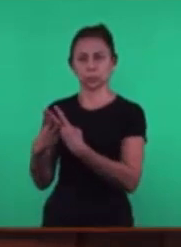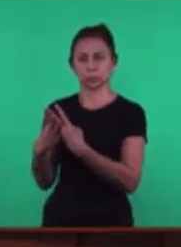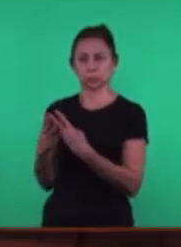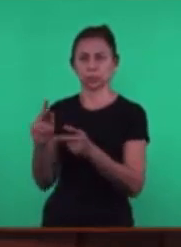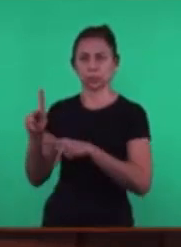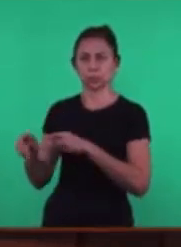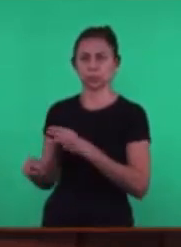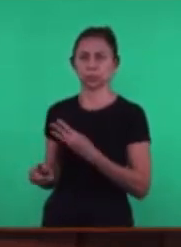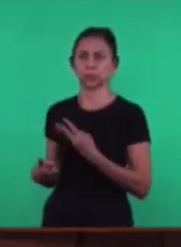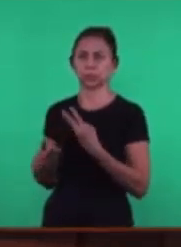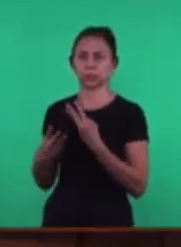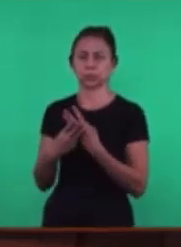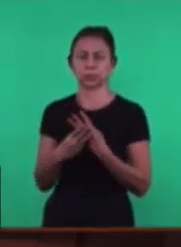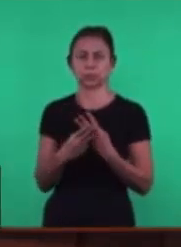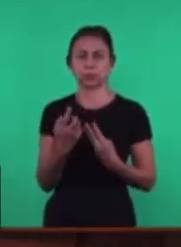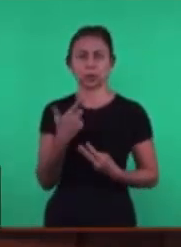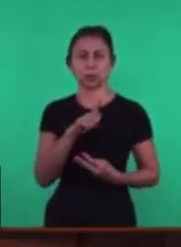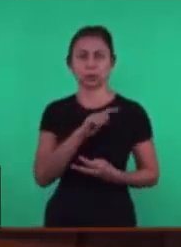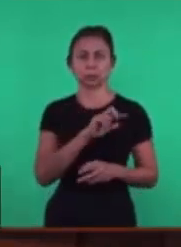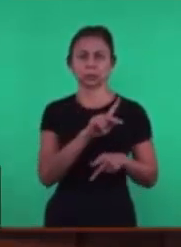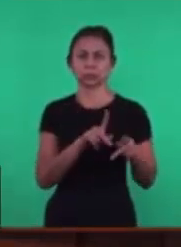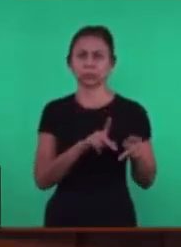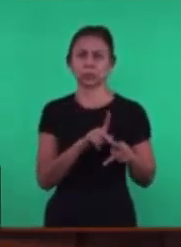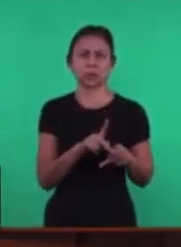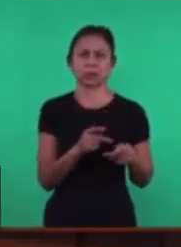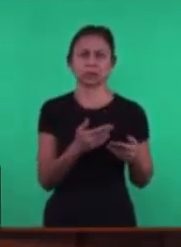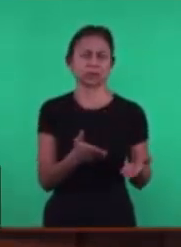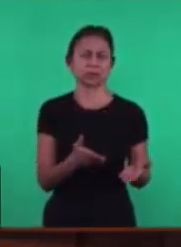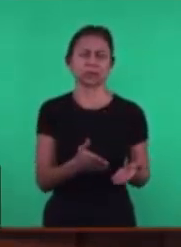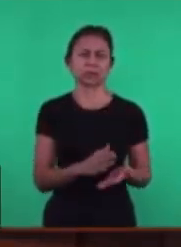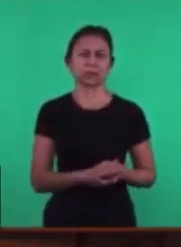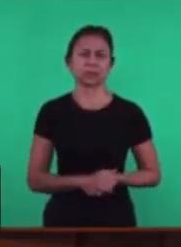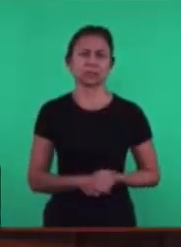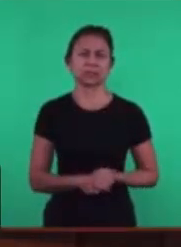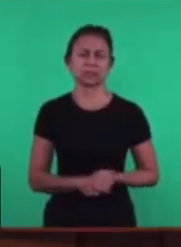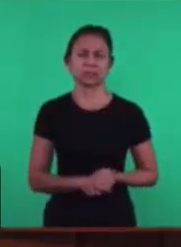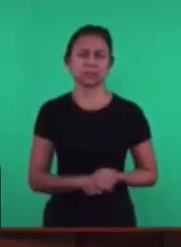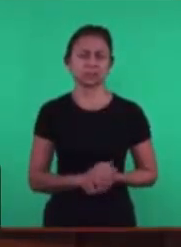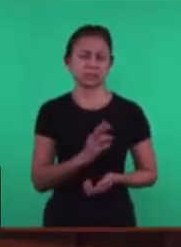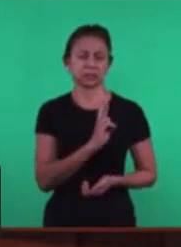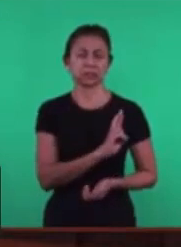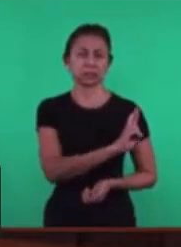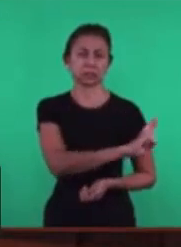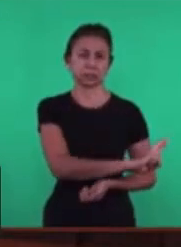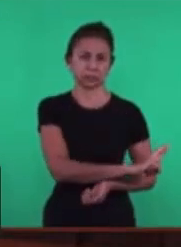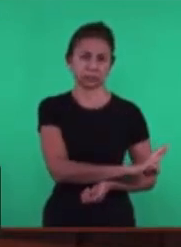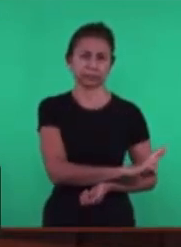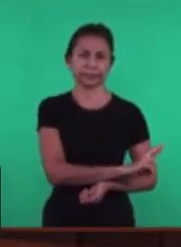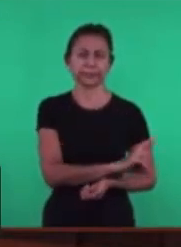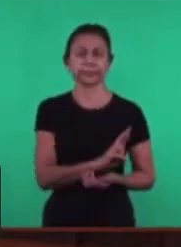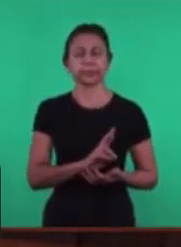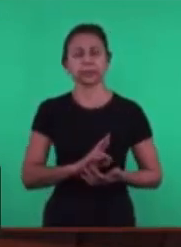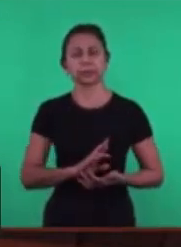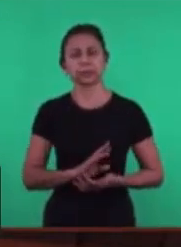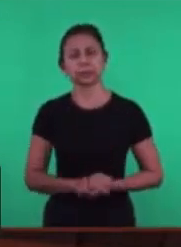Do paganismo Que tratavam De coisas Apenas Exteriores Rituais